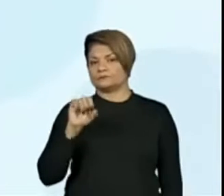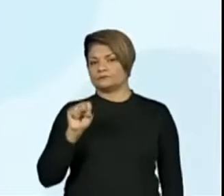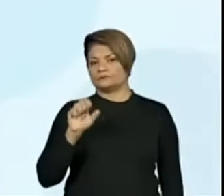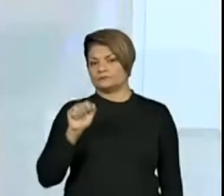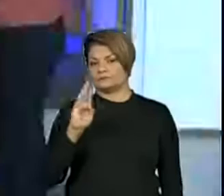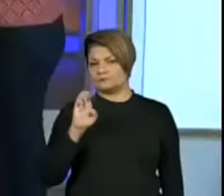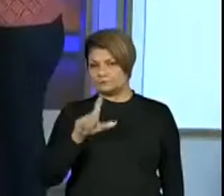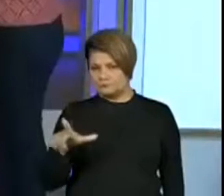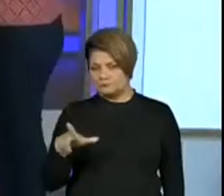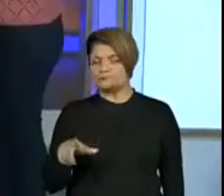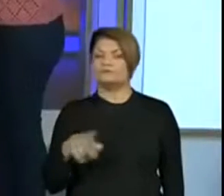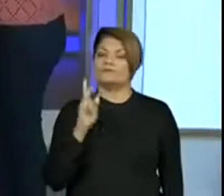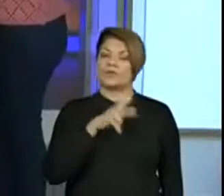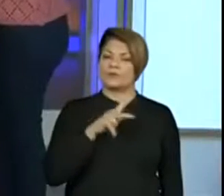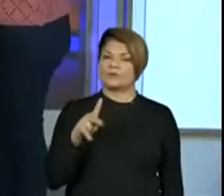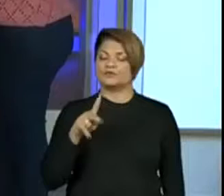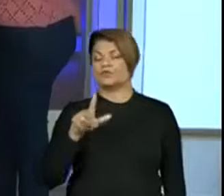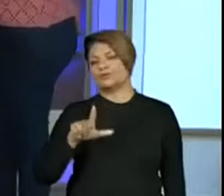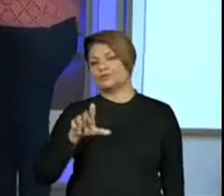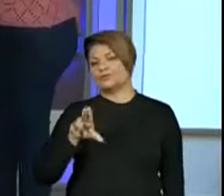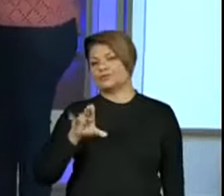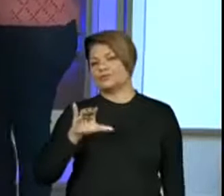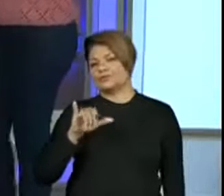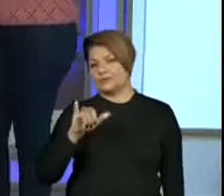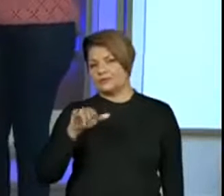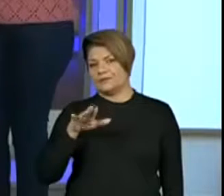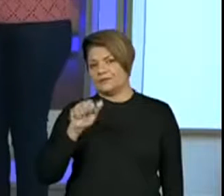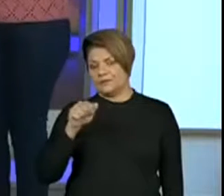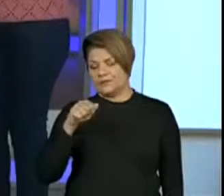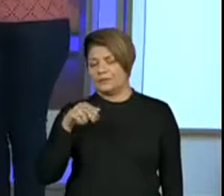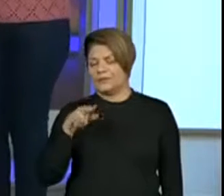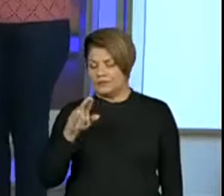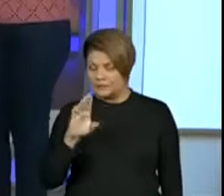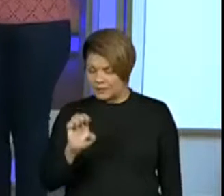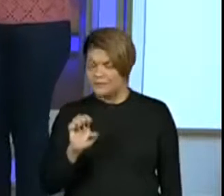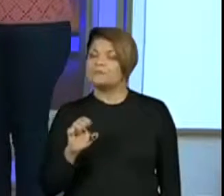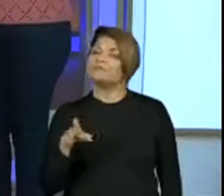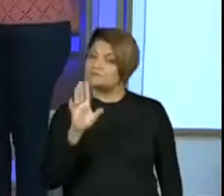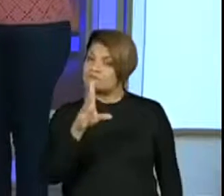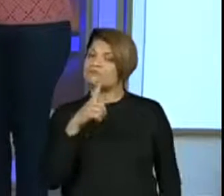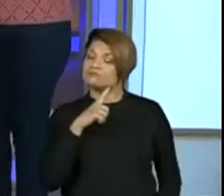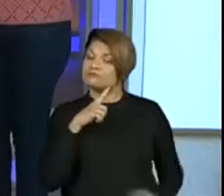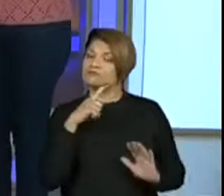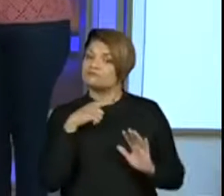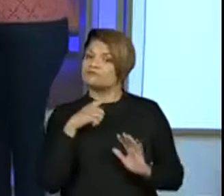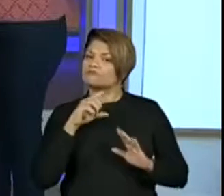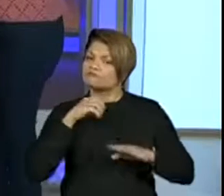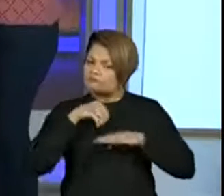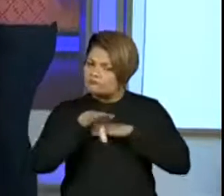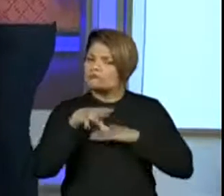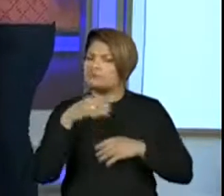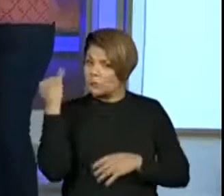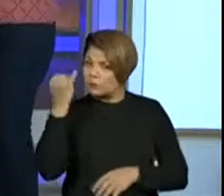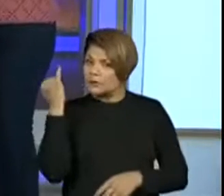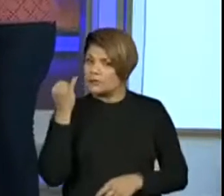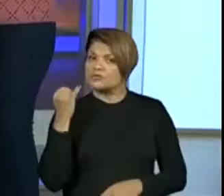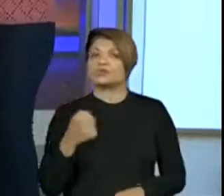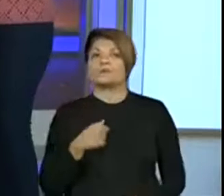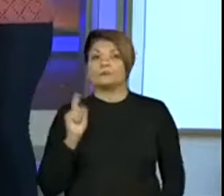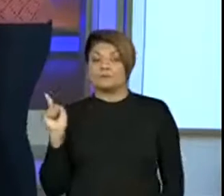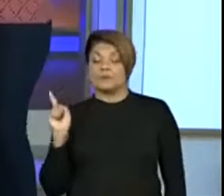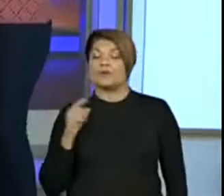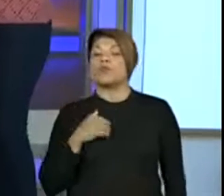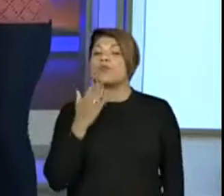e a professora Lucivânia fizeram dois apontamentos interessantes para os estudantes. Sim. Que aqui, essas são as cores